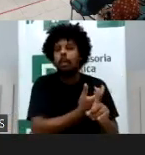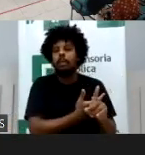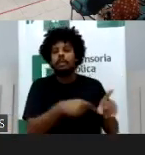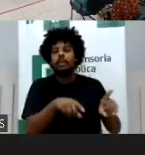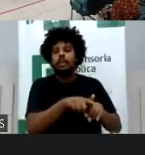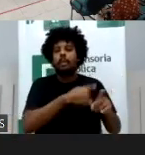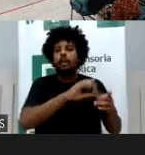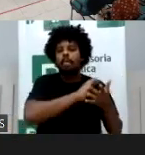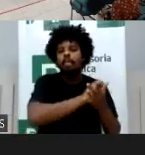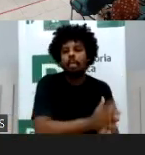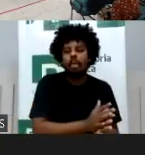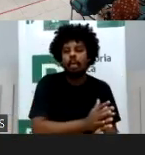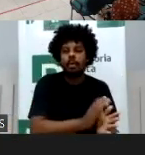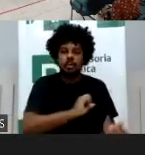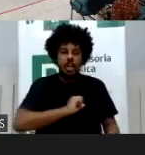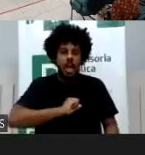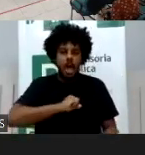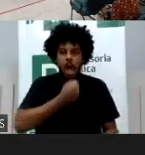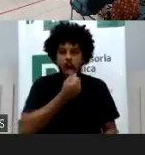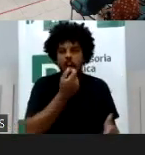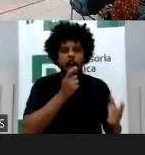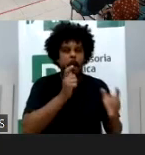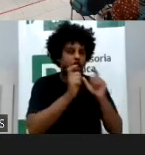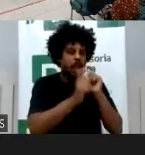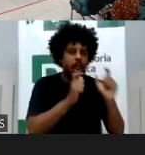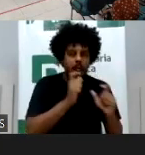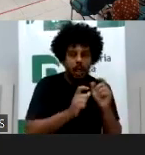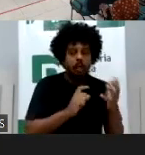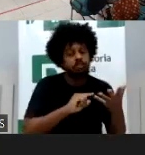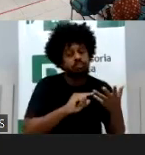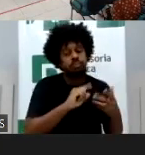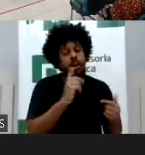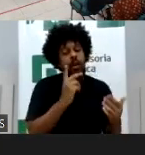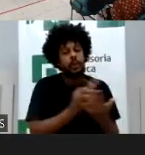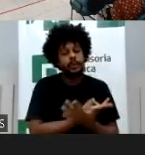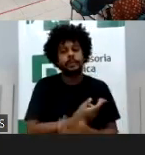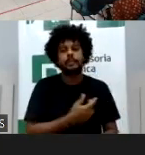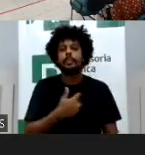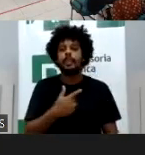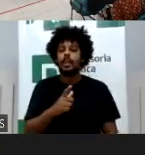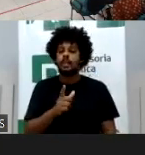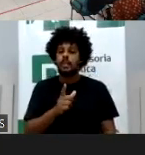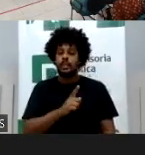uma mesa em que há duas palestras, uma de Roberto Ney, que presidiu aqui a comissão da OAB